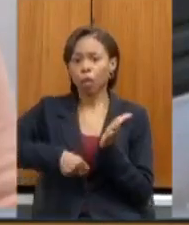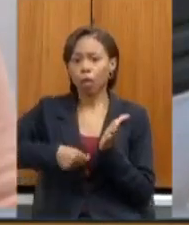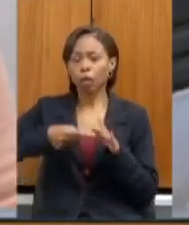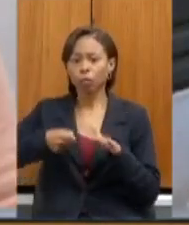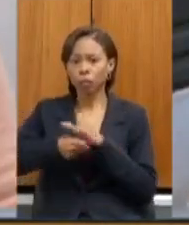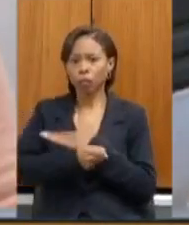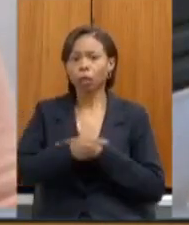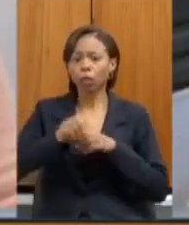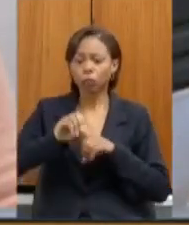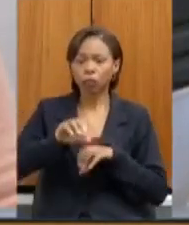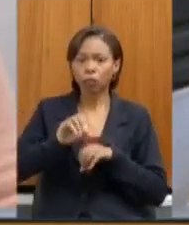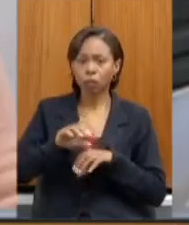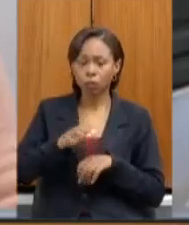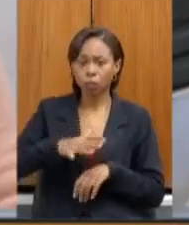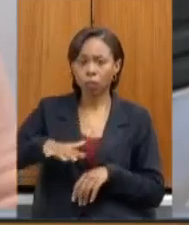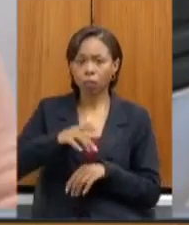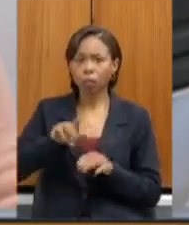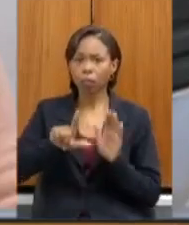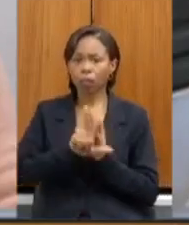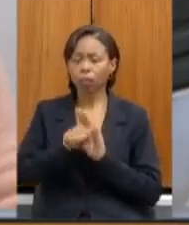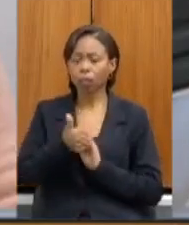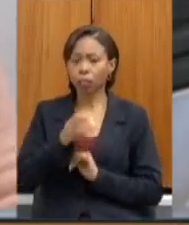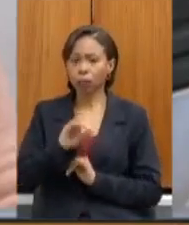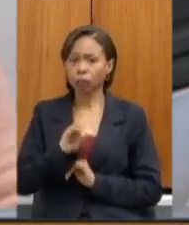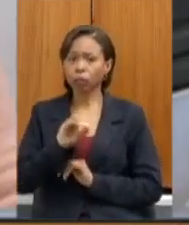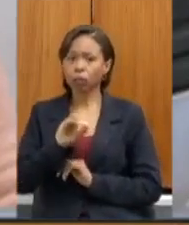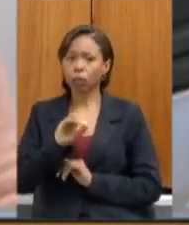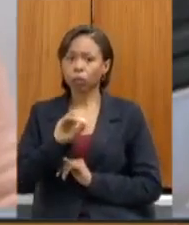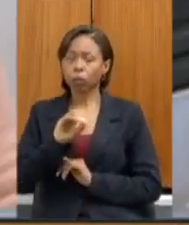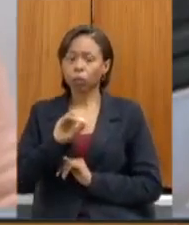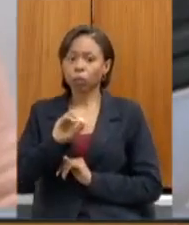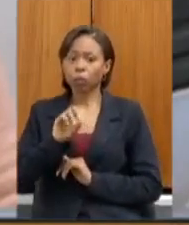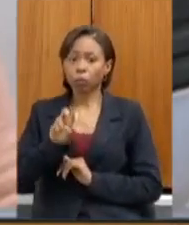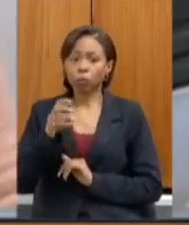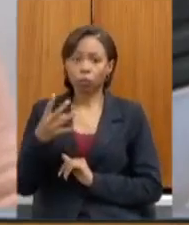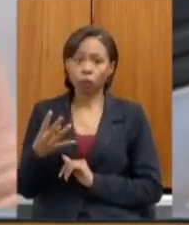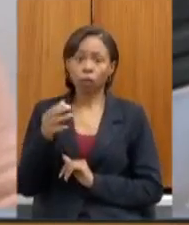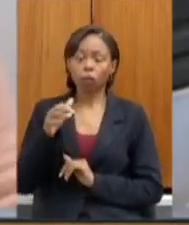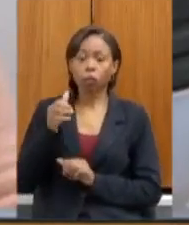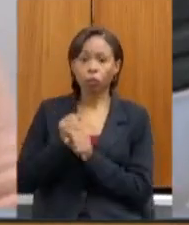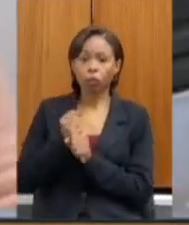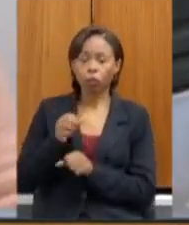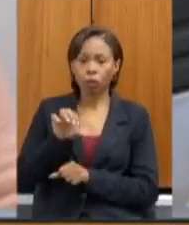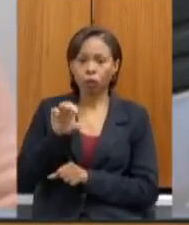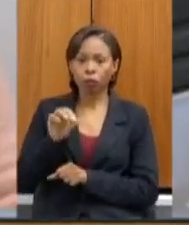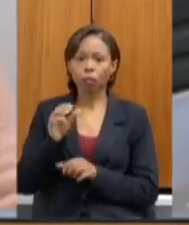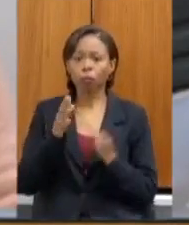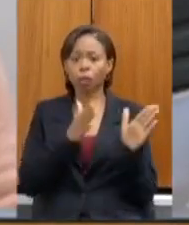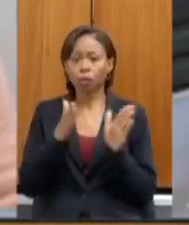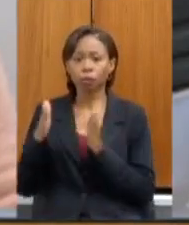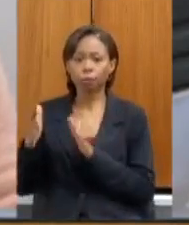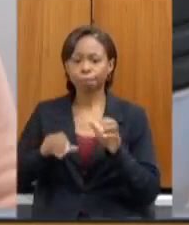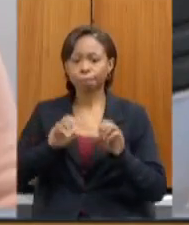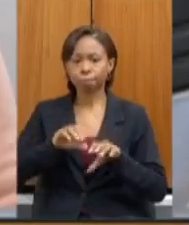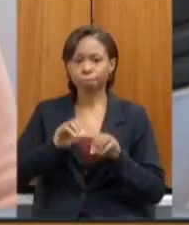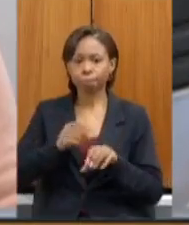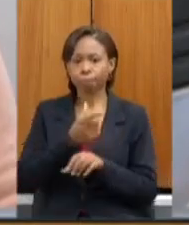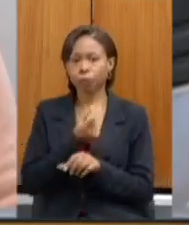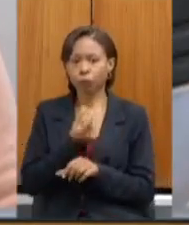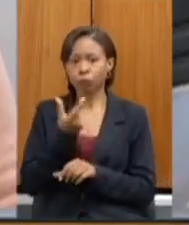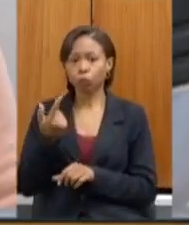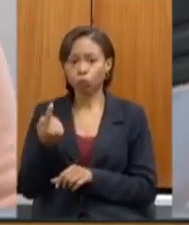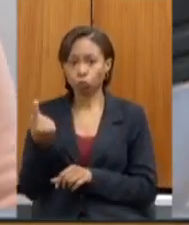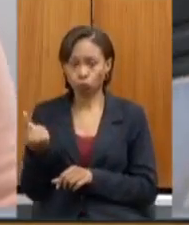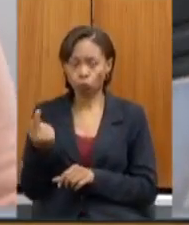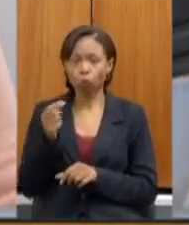por meio da lei 10.254 de 90 para todas as carreiras da educação no ano letivo de 2021 até que as